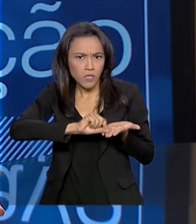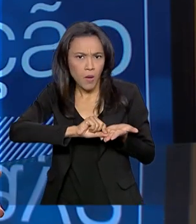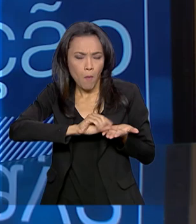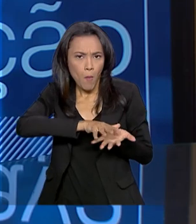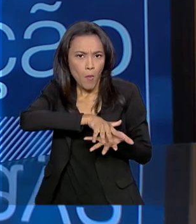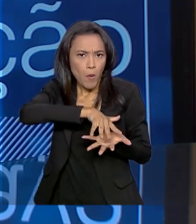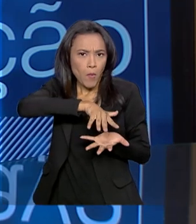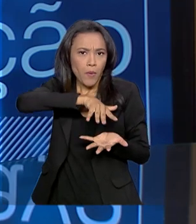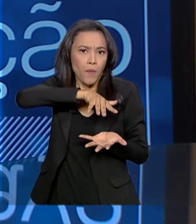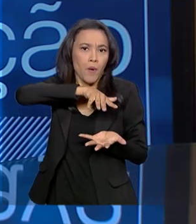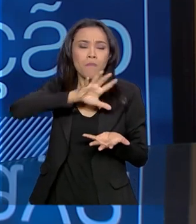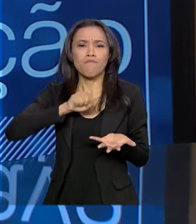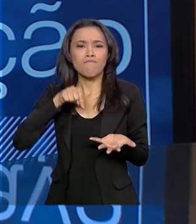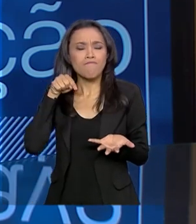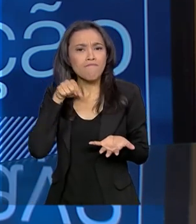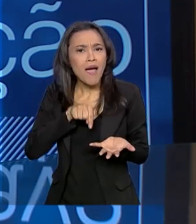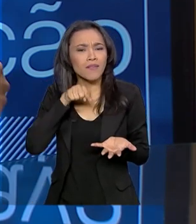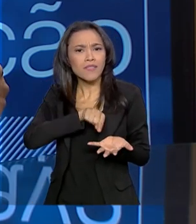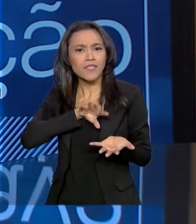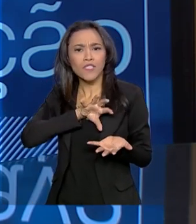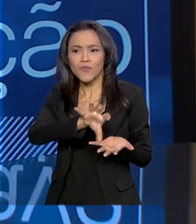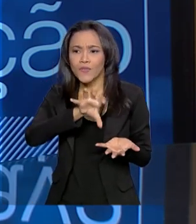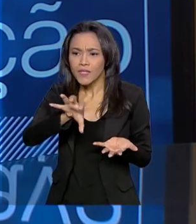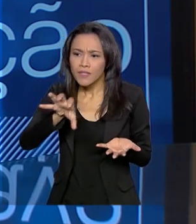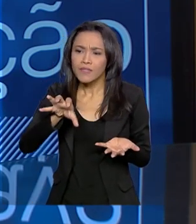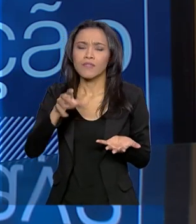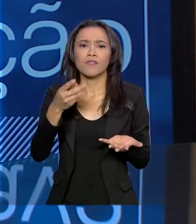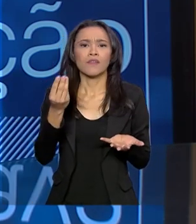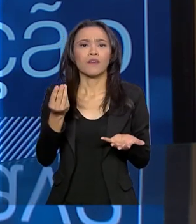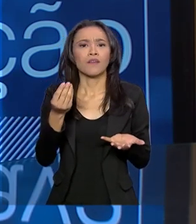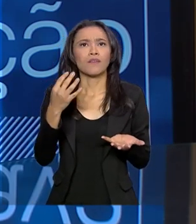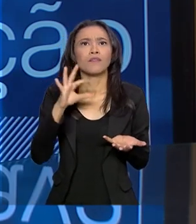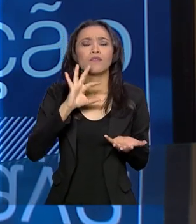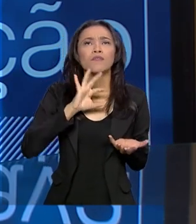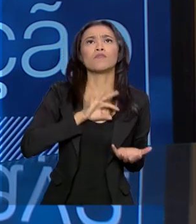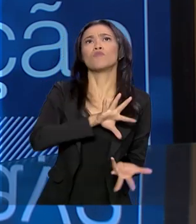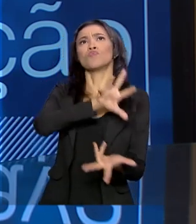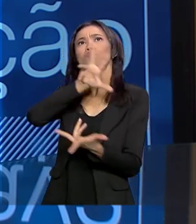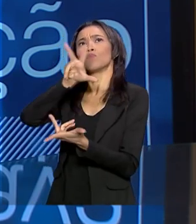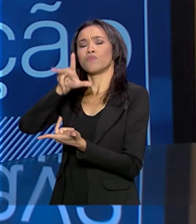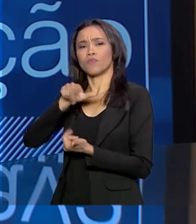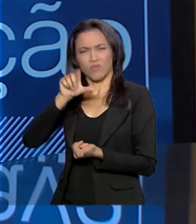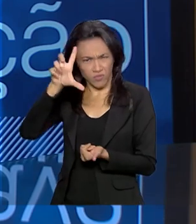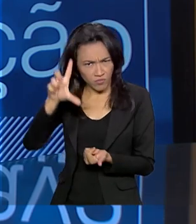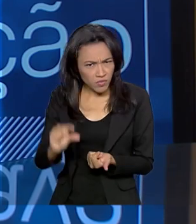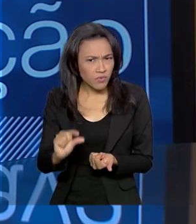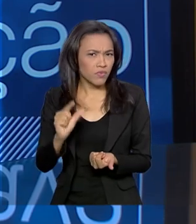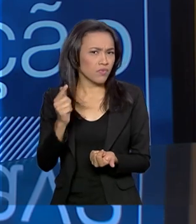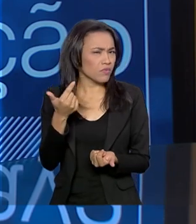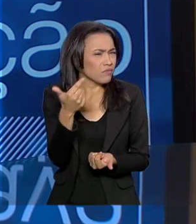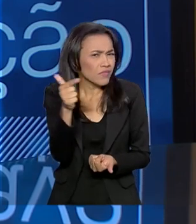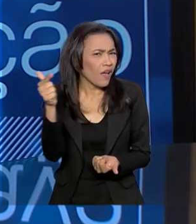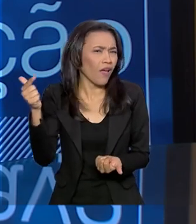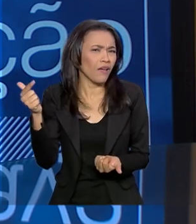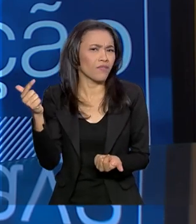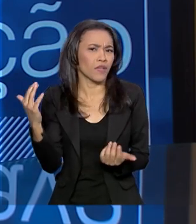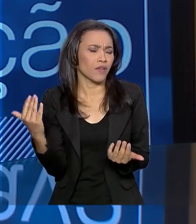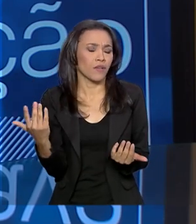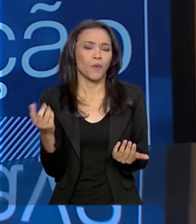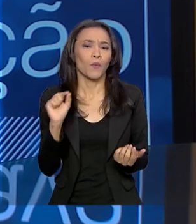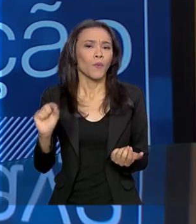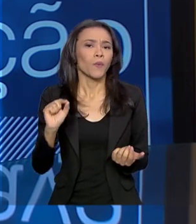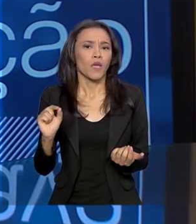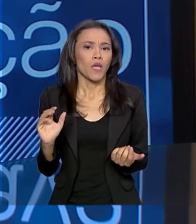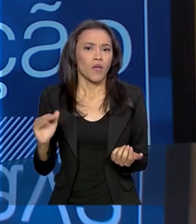mas o impacto, a citação desses artigos em outros artigos ao redor do mundo, caiu, não teve a mesma proporção de